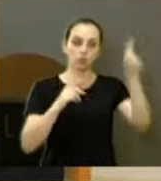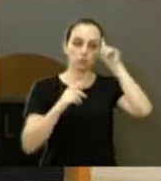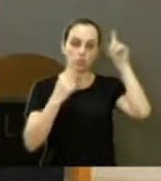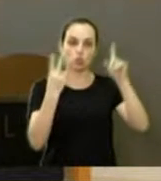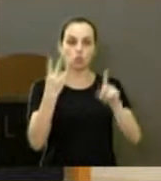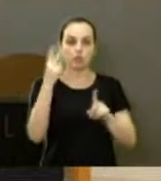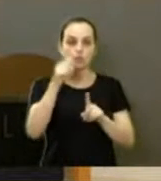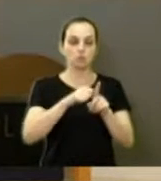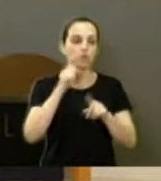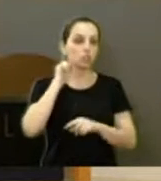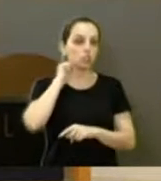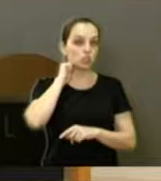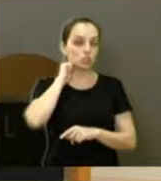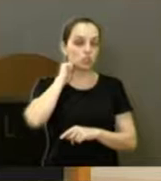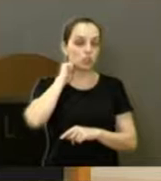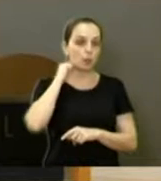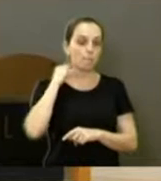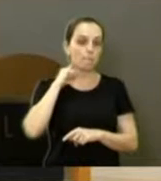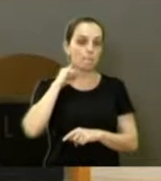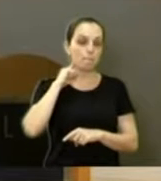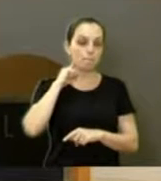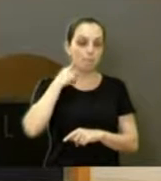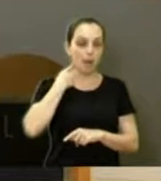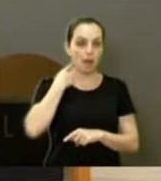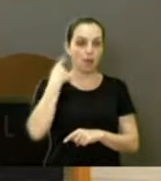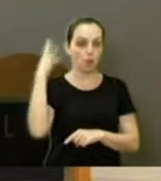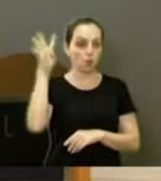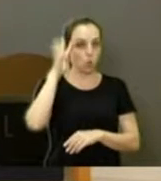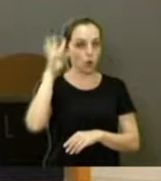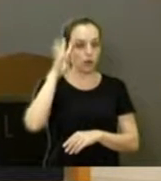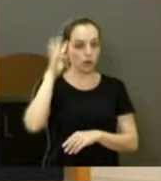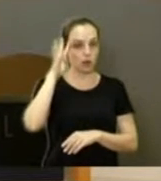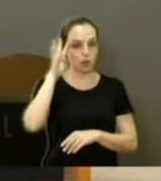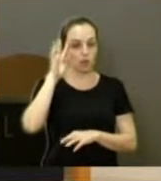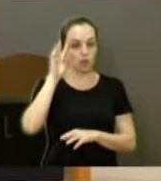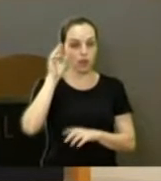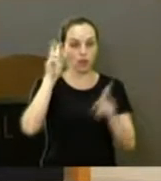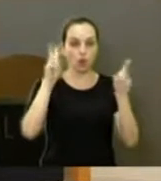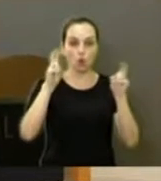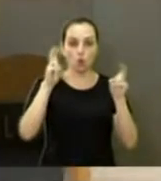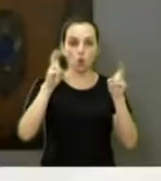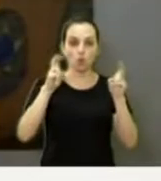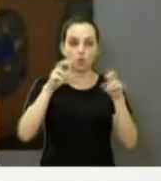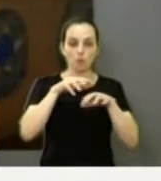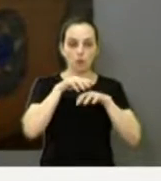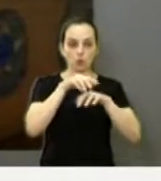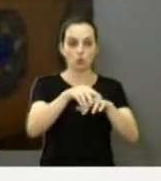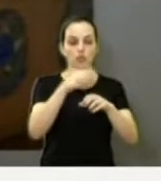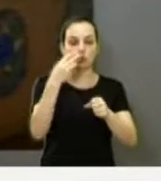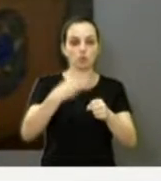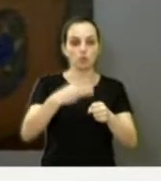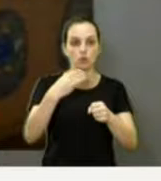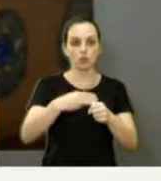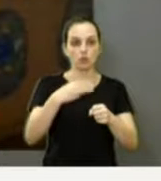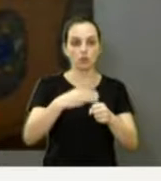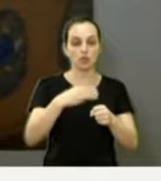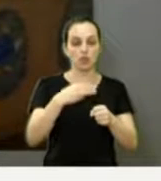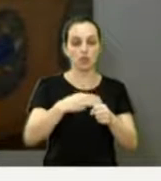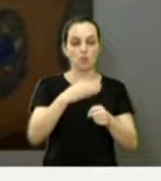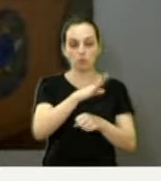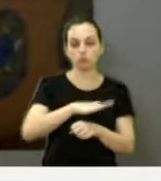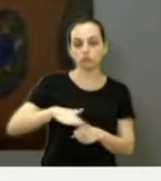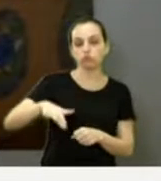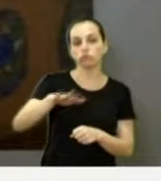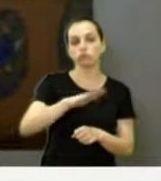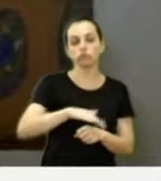quarta-feira, nessa casa, a audiência pública hoje se discutiu o turismo municipal que ambregeu a